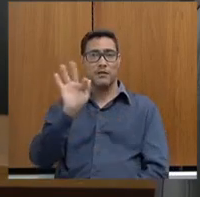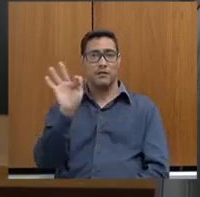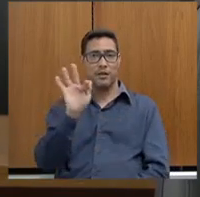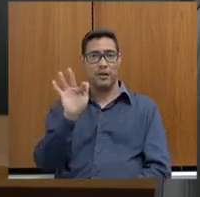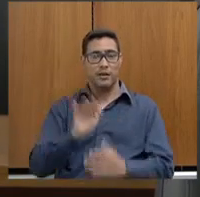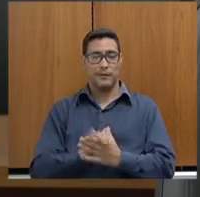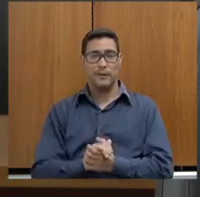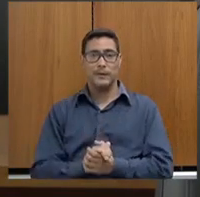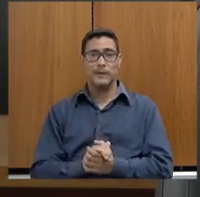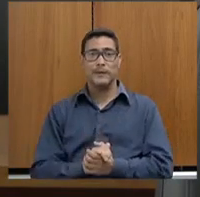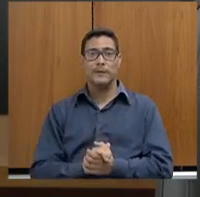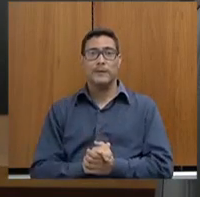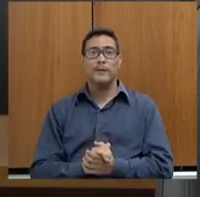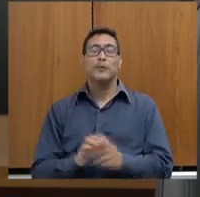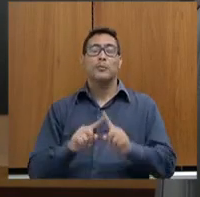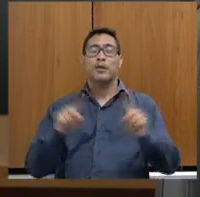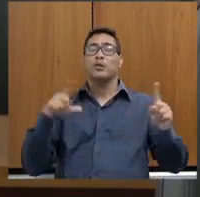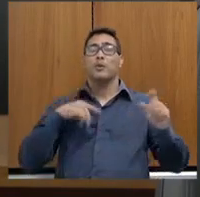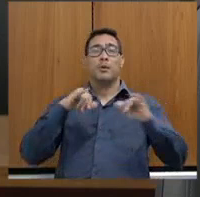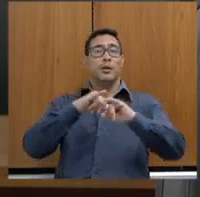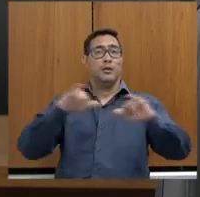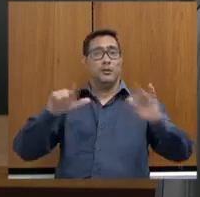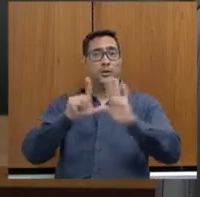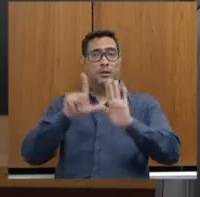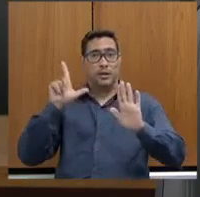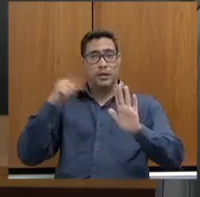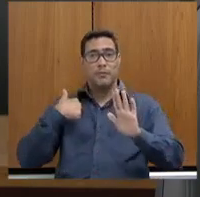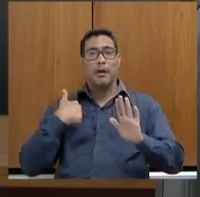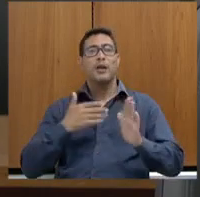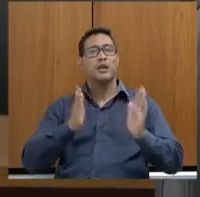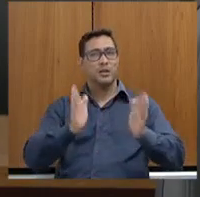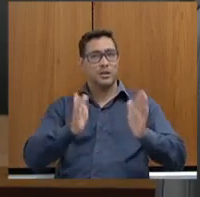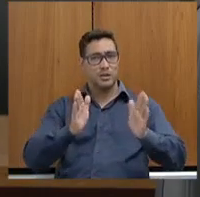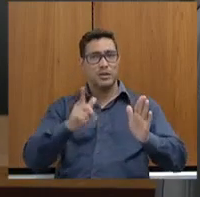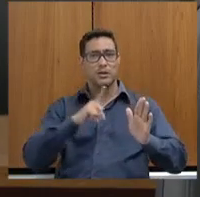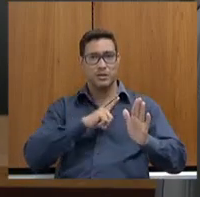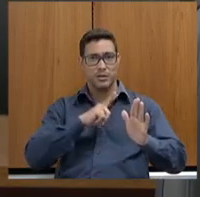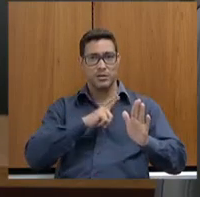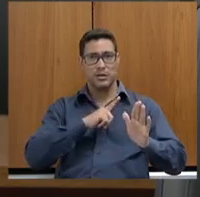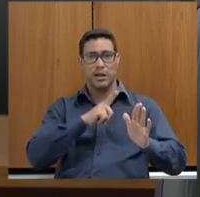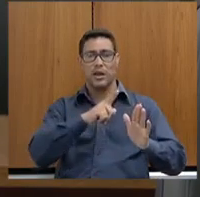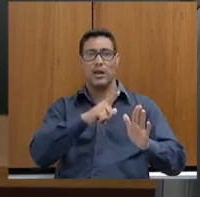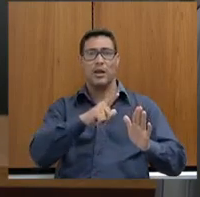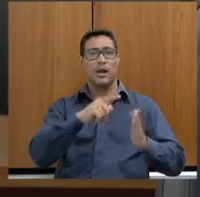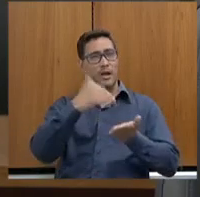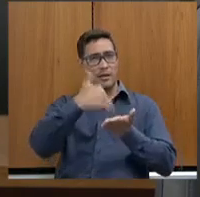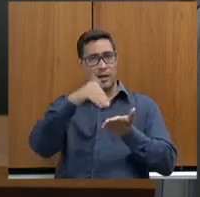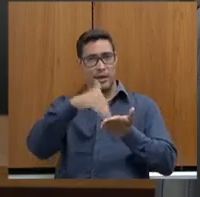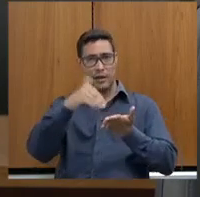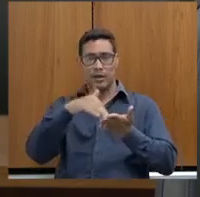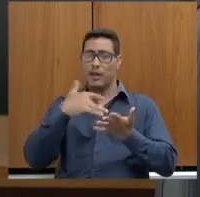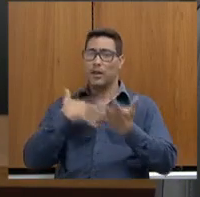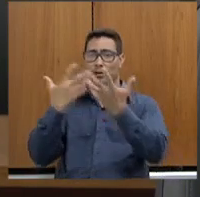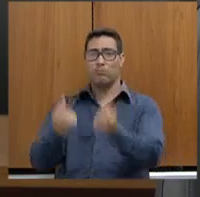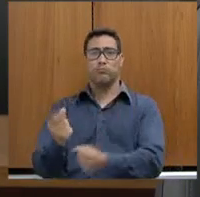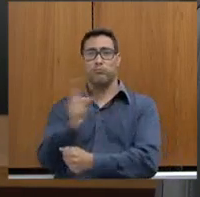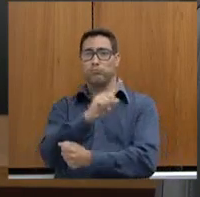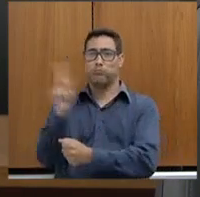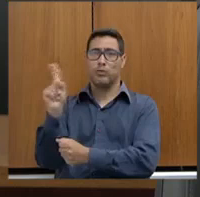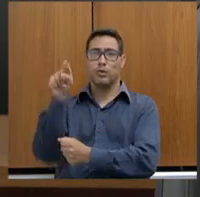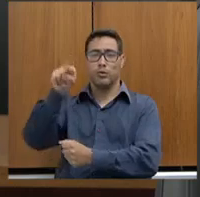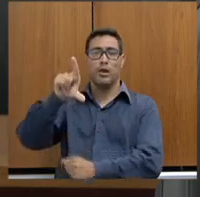Só já para antecipar, já houve recurso da secretaria contra essa eliminar que foi concedida,